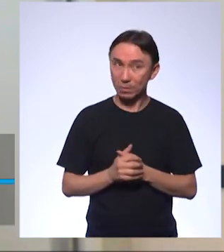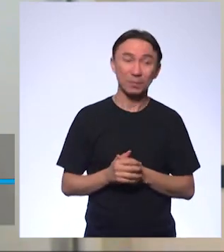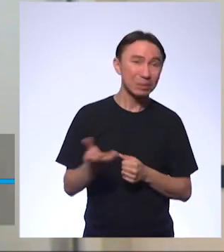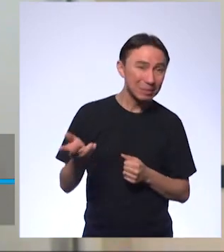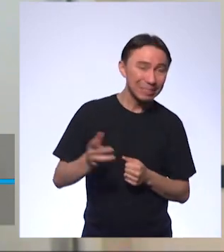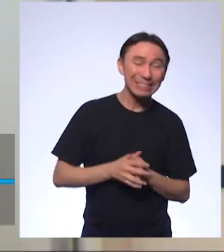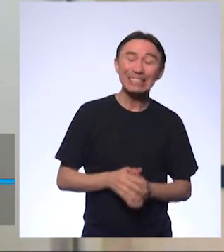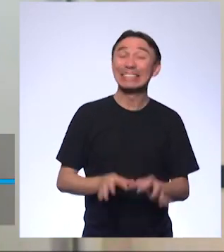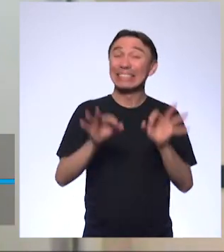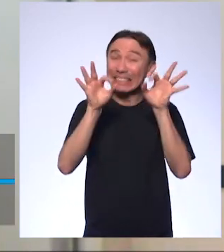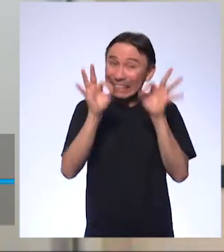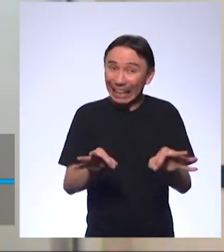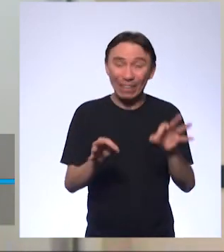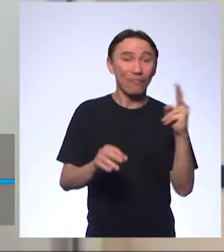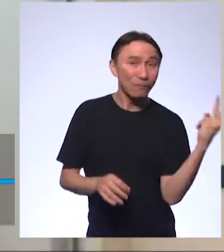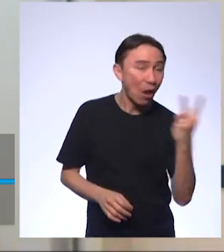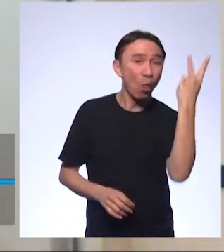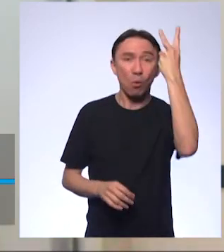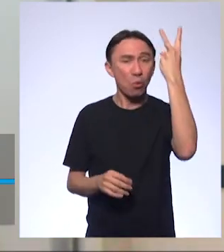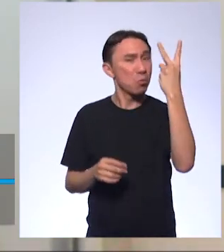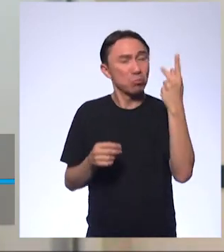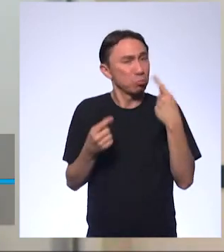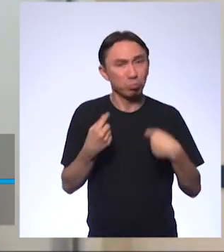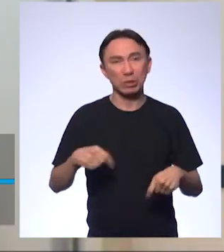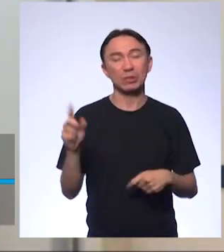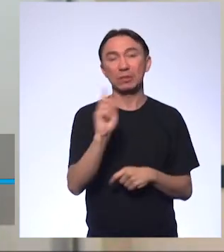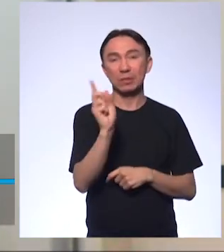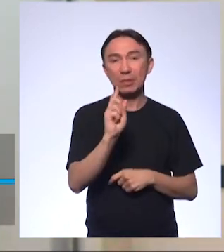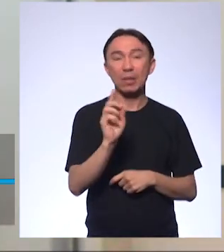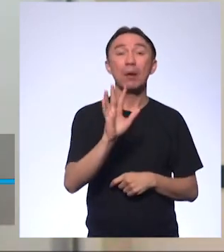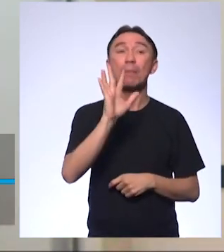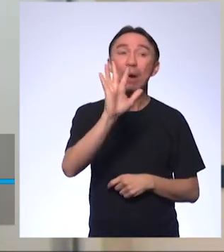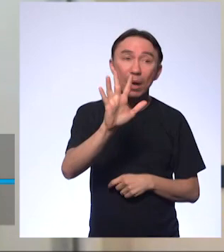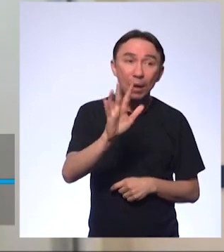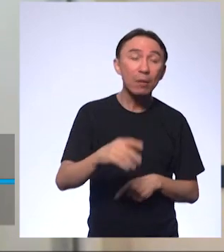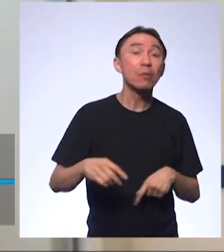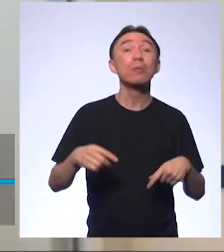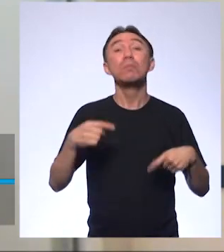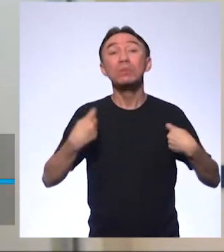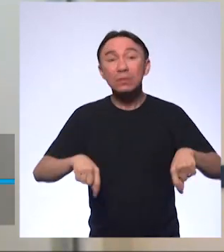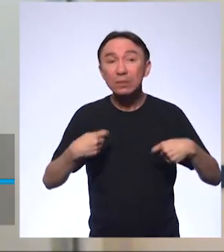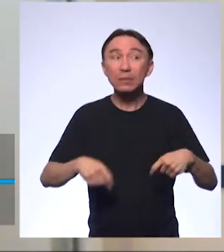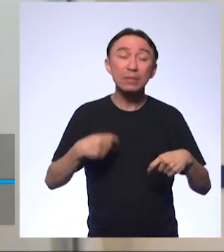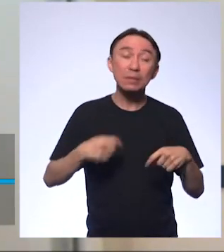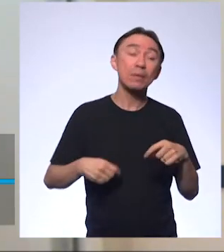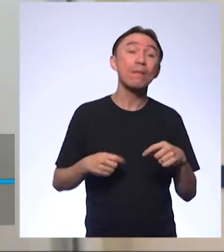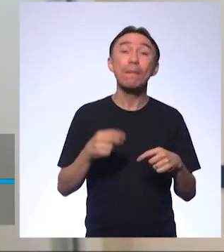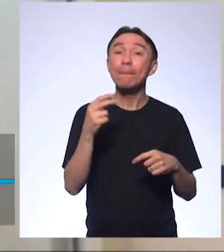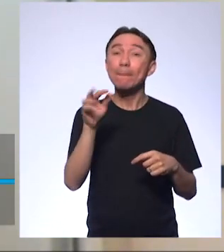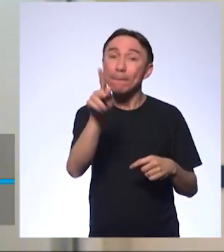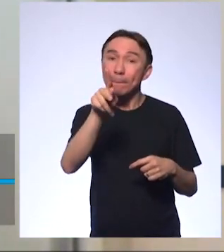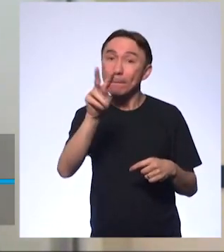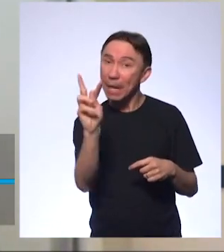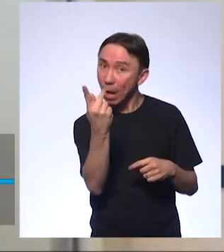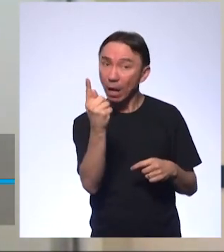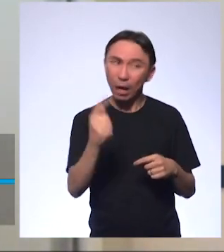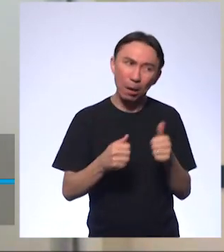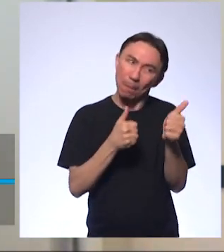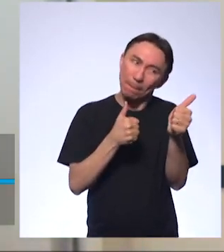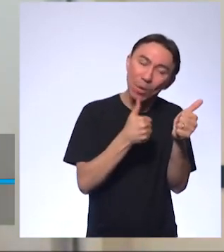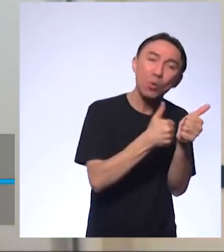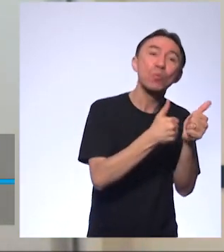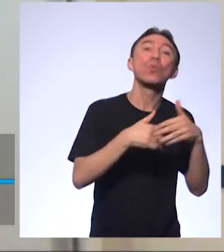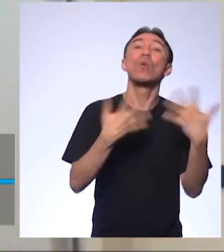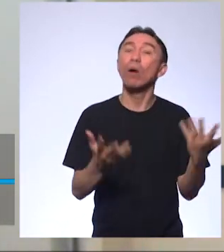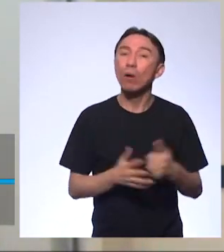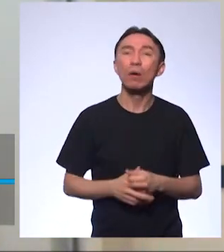exatamente o valor, mas eu preciso entender qual valor de pH que ele está mais próximo. Se ele está mais próximo do 7, se